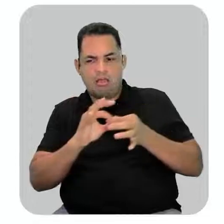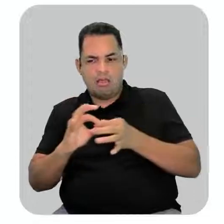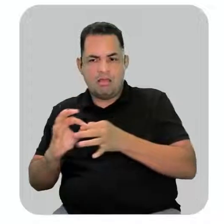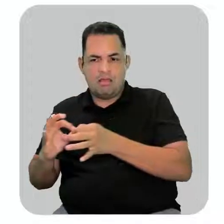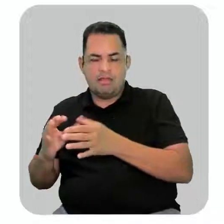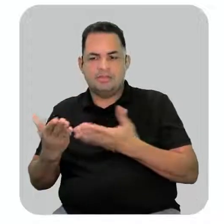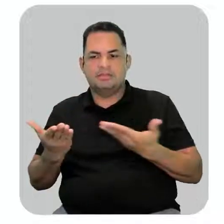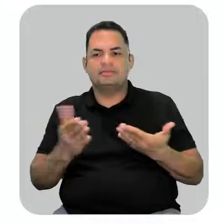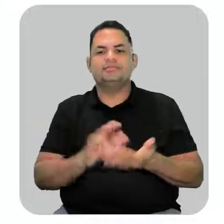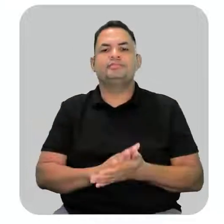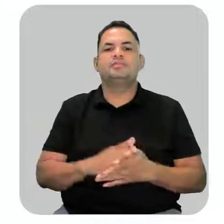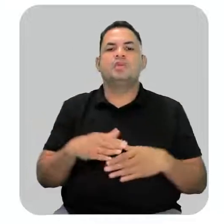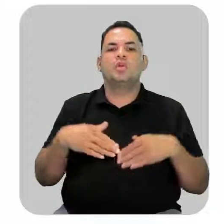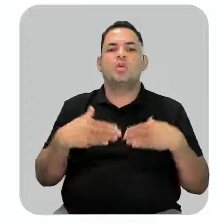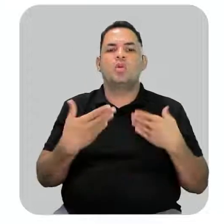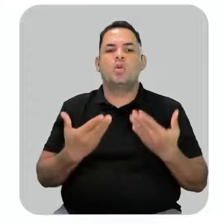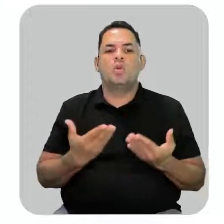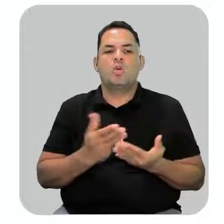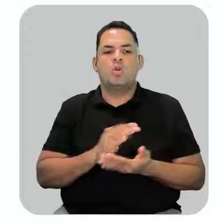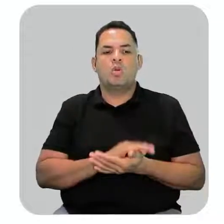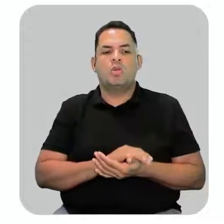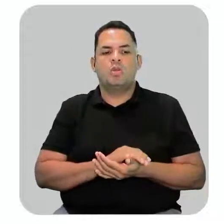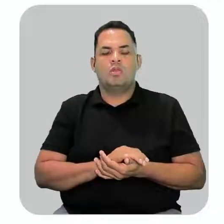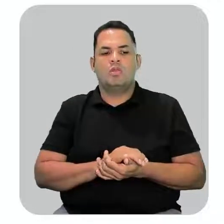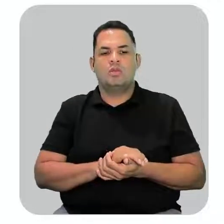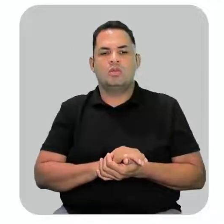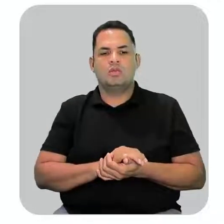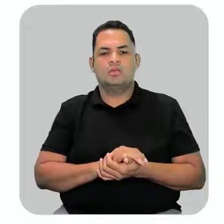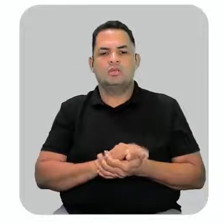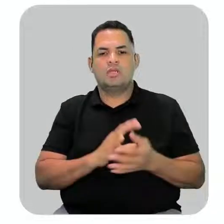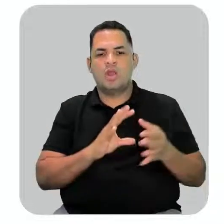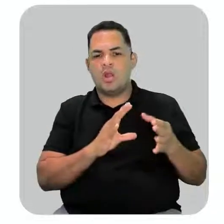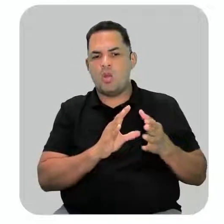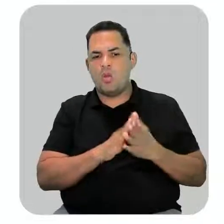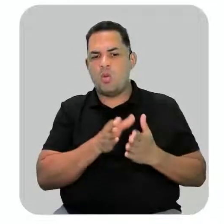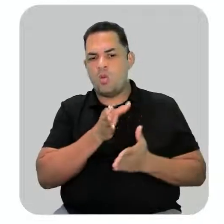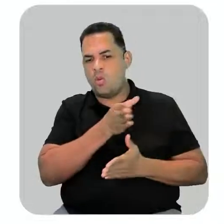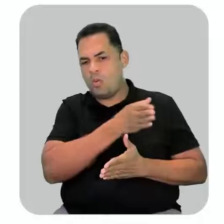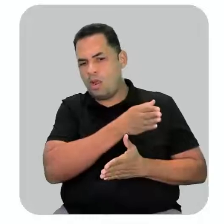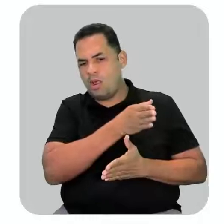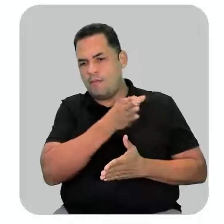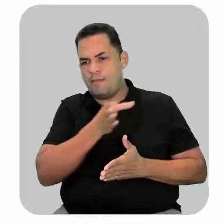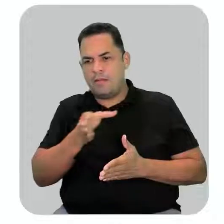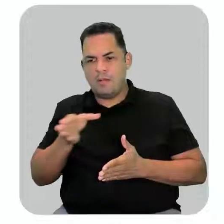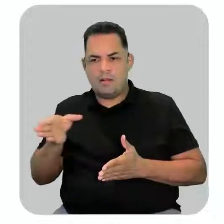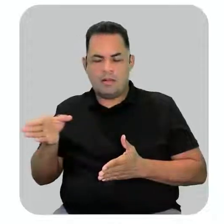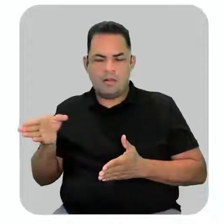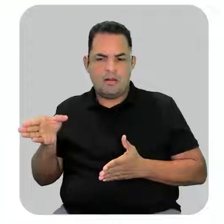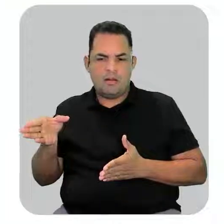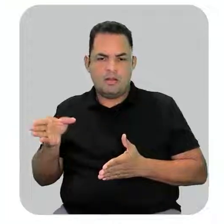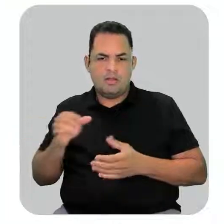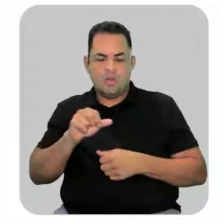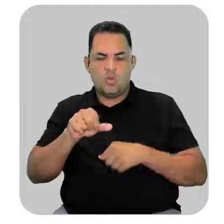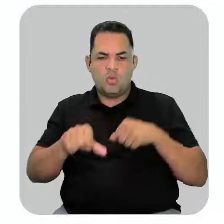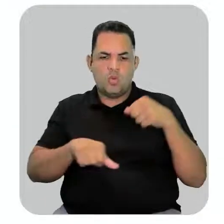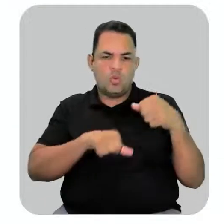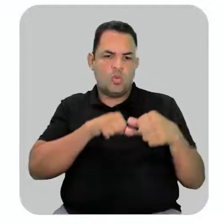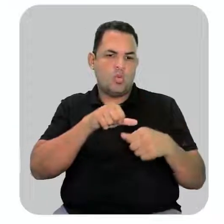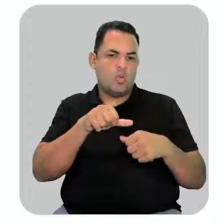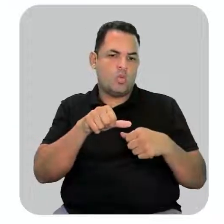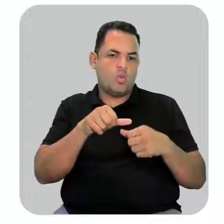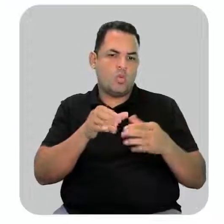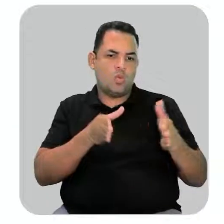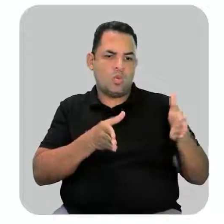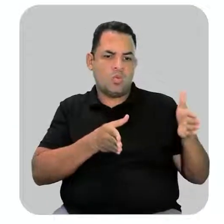do momento que a gente anda com o nosso grupo cetona para frente ou para trás, nós mudamos a